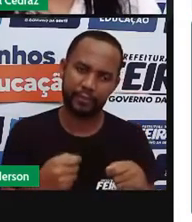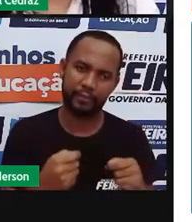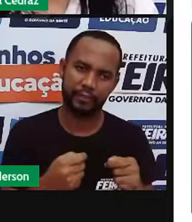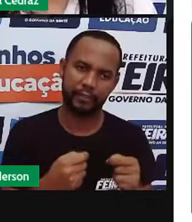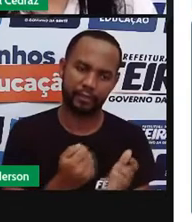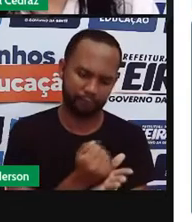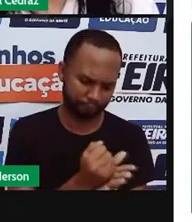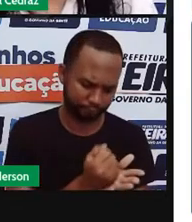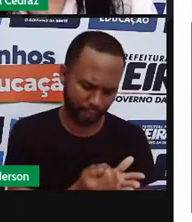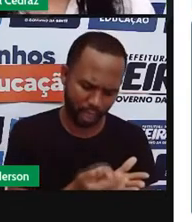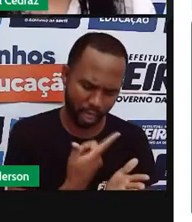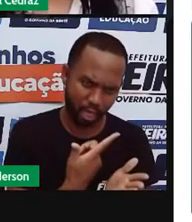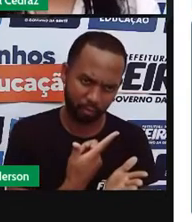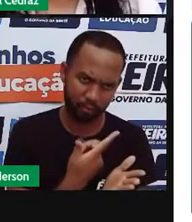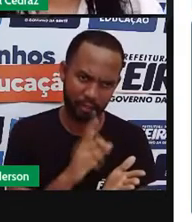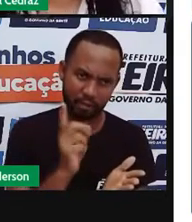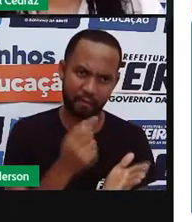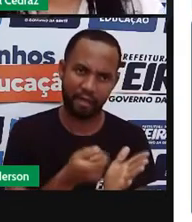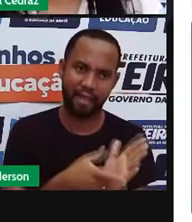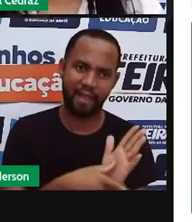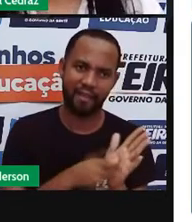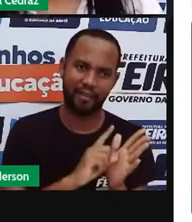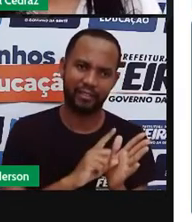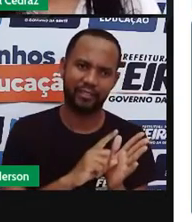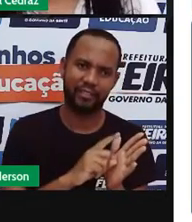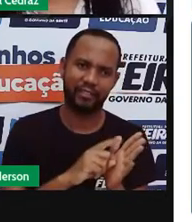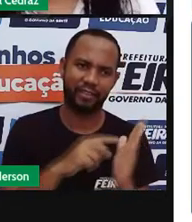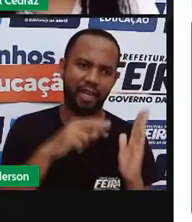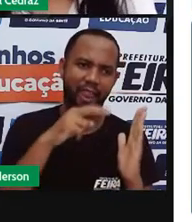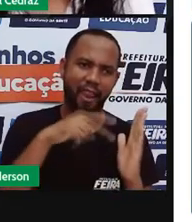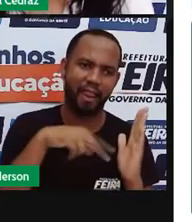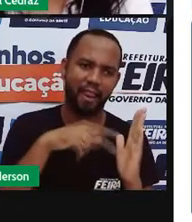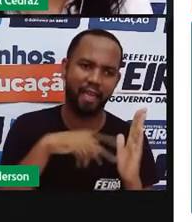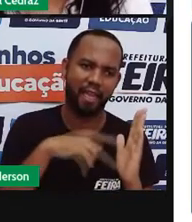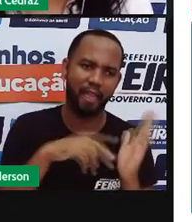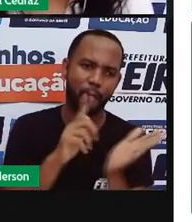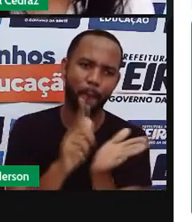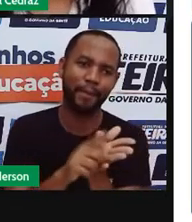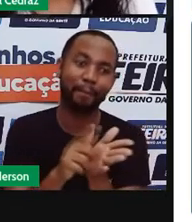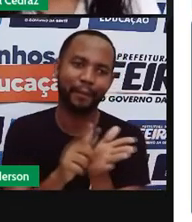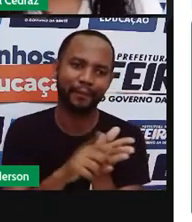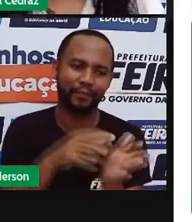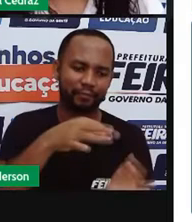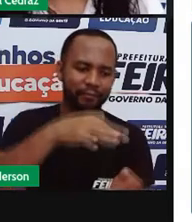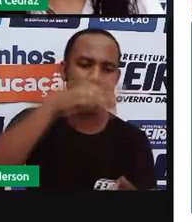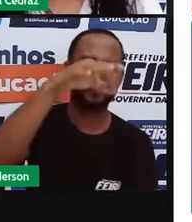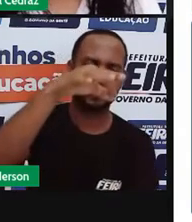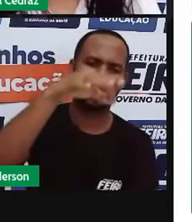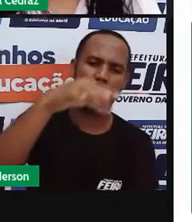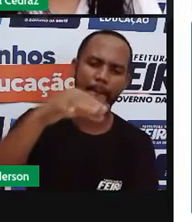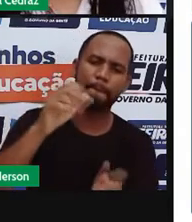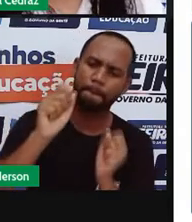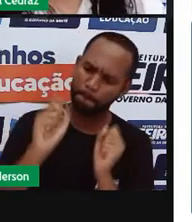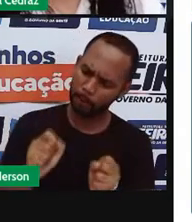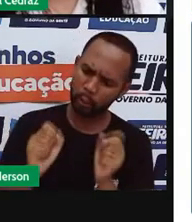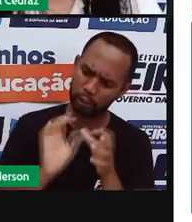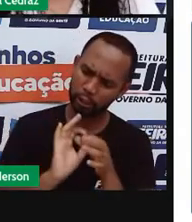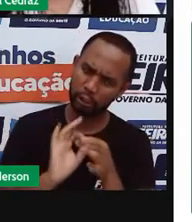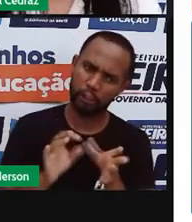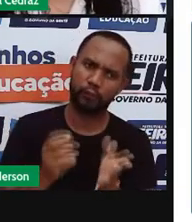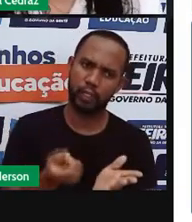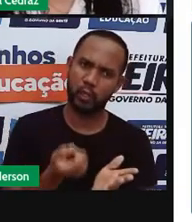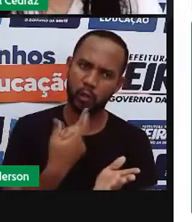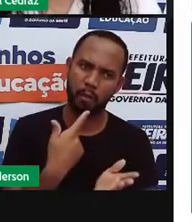Olá, tem bem assim, reações adversas. isso significa que quando a gente toma, a gente pode